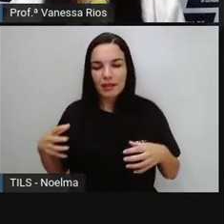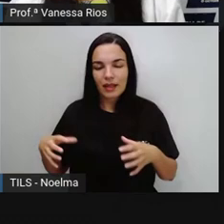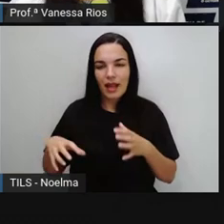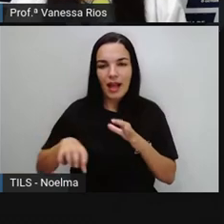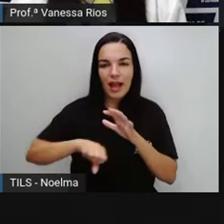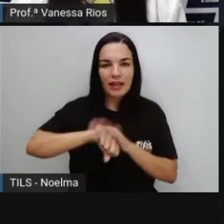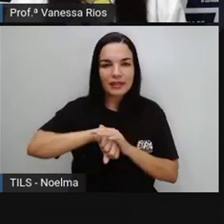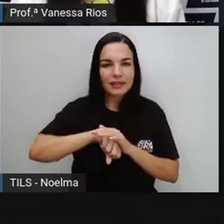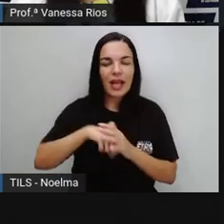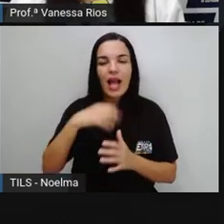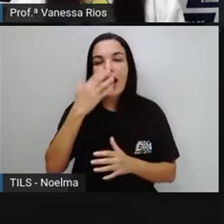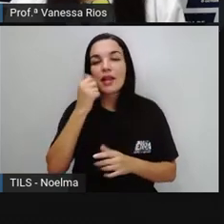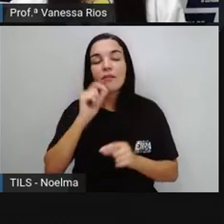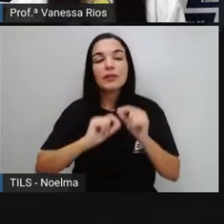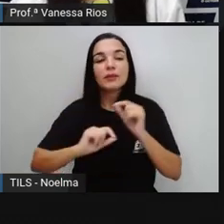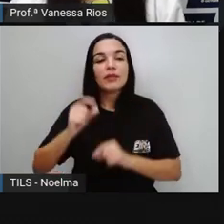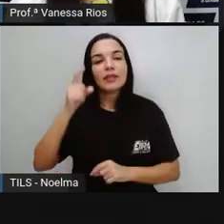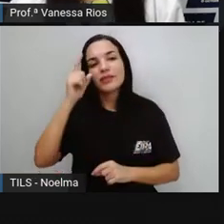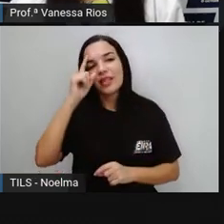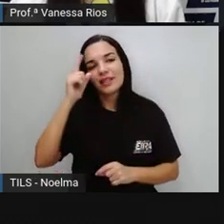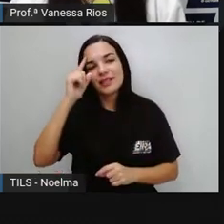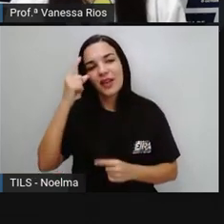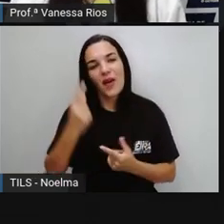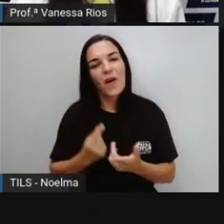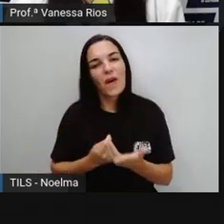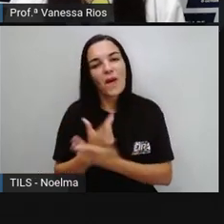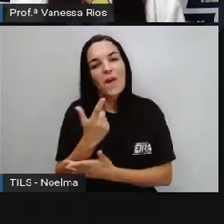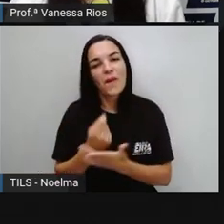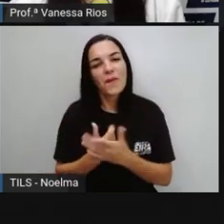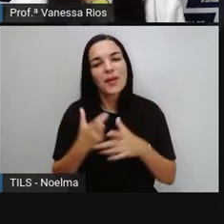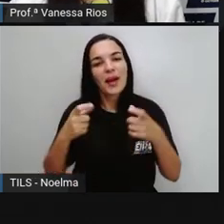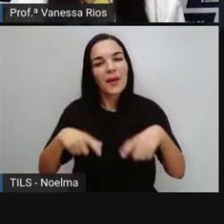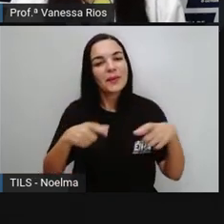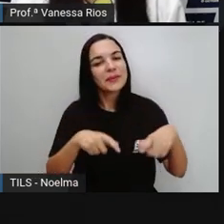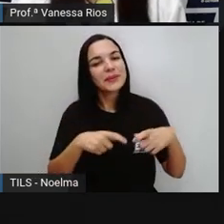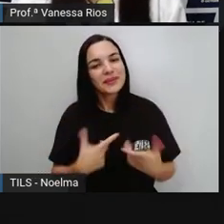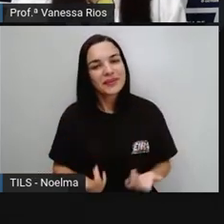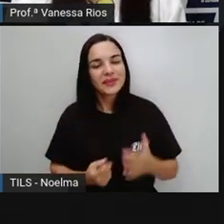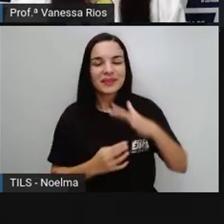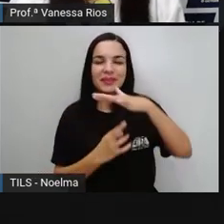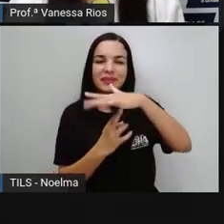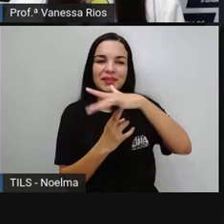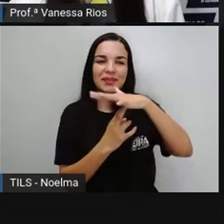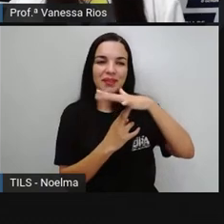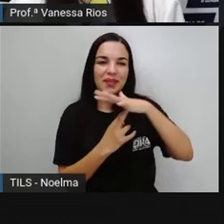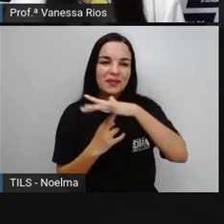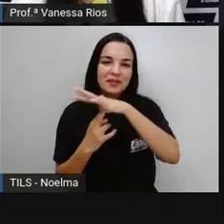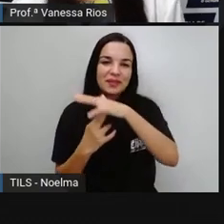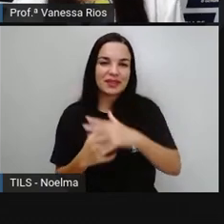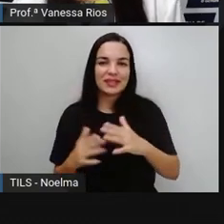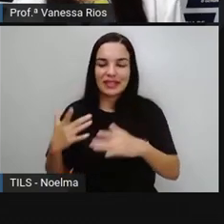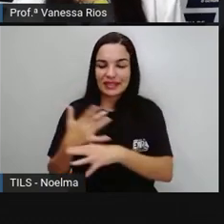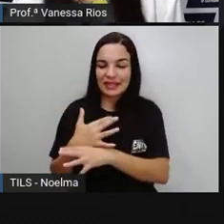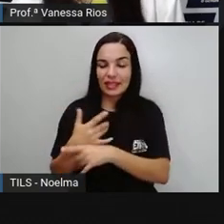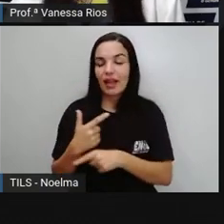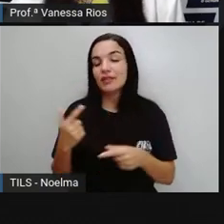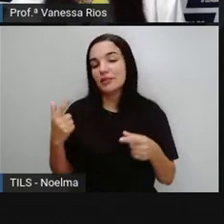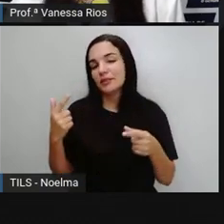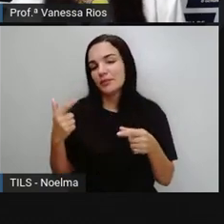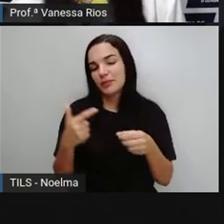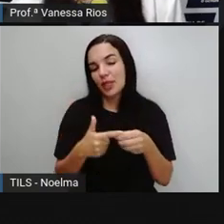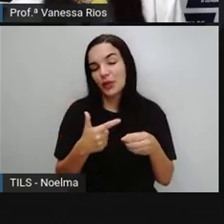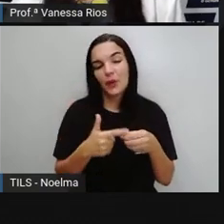Dos nossos alimentos No dia a dia Principalmente das pessoas Das cidades do interior Das cidades pequenas Que é